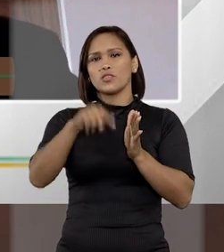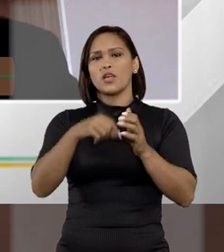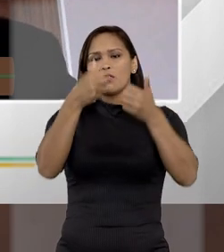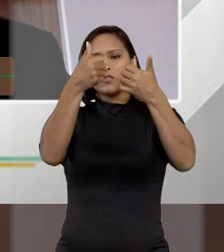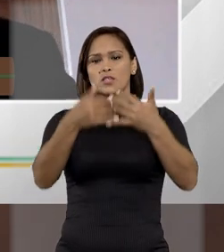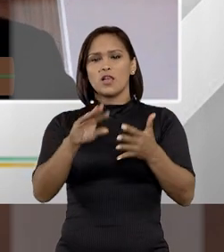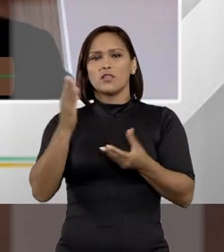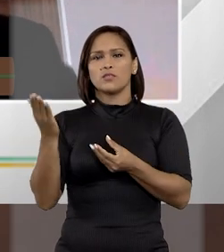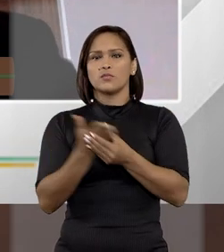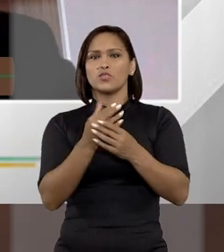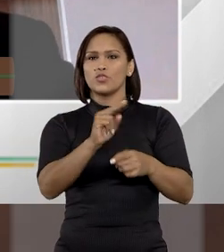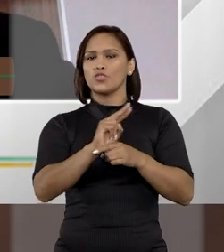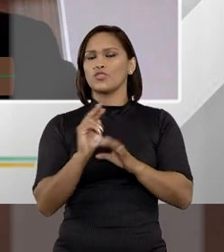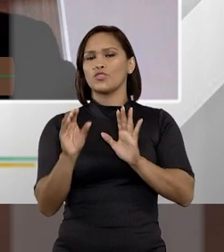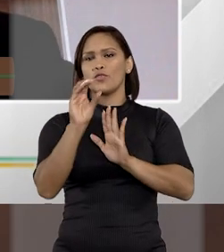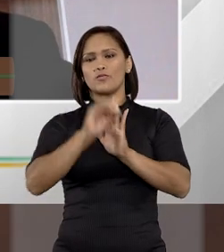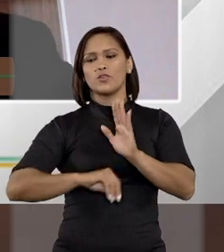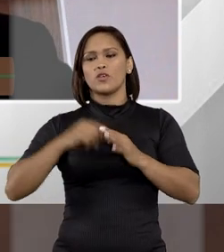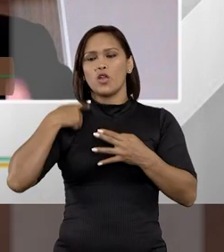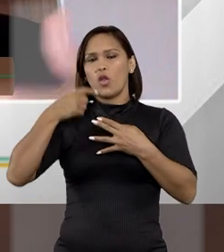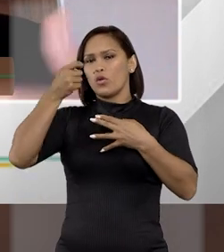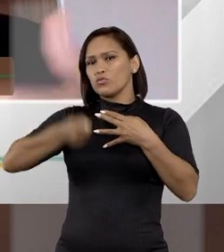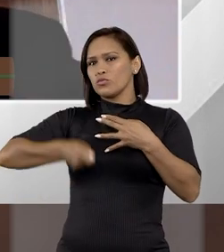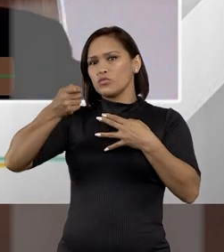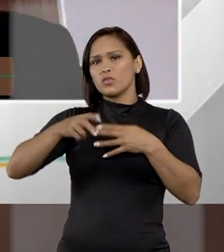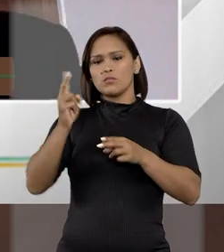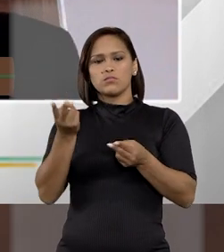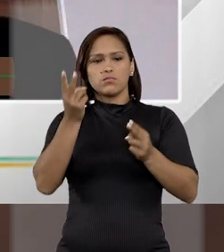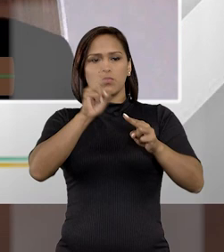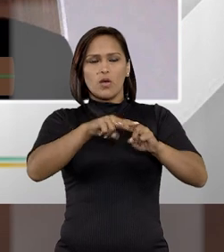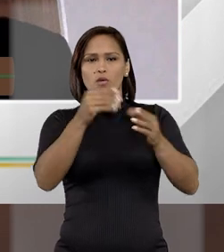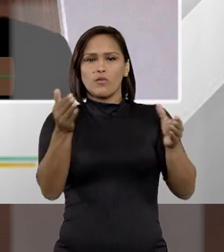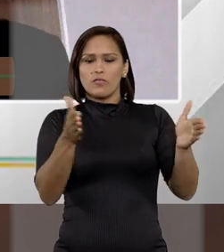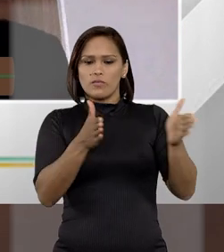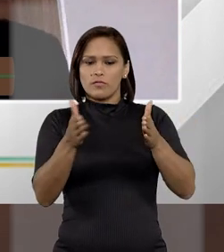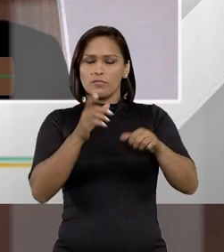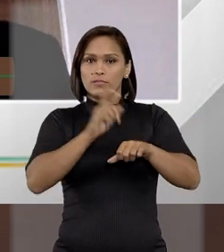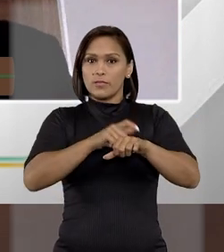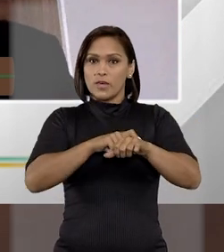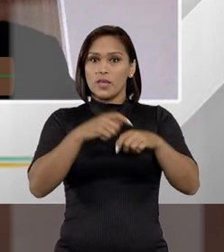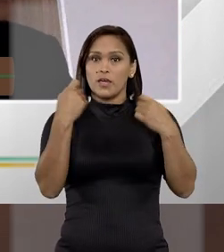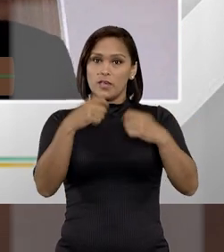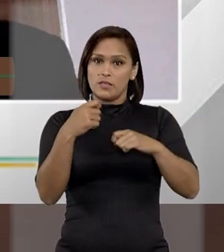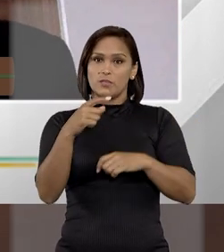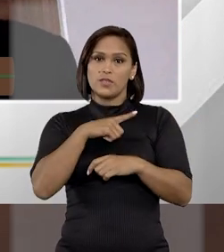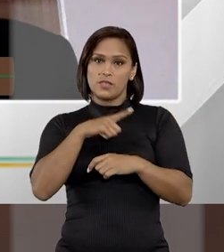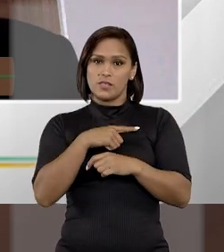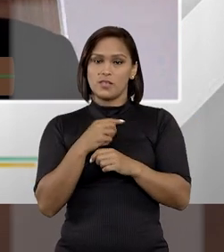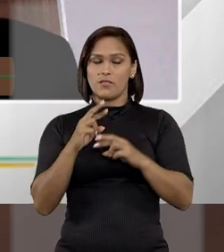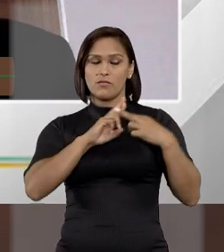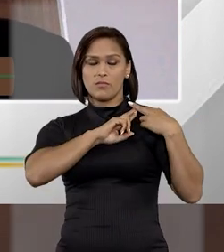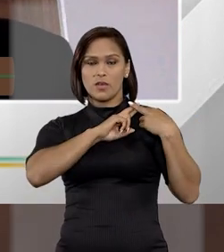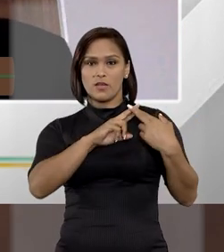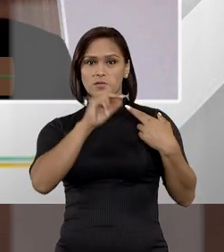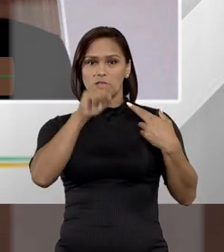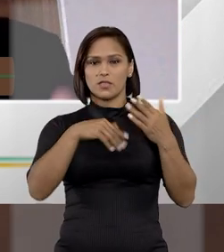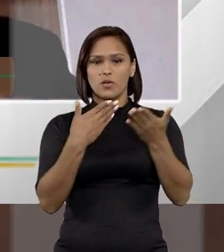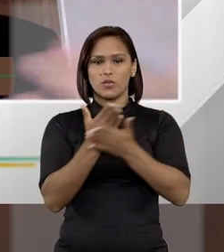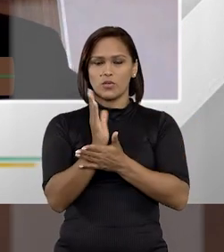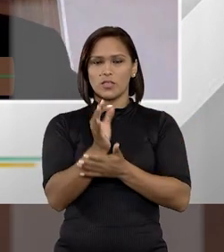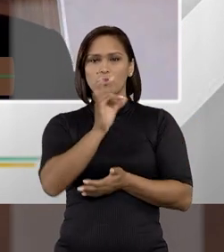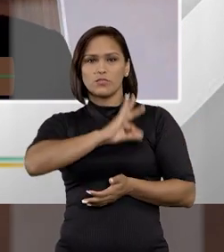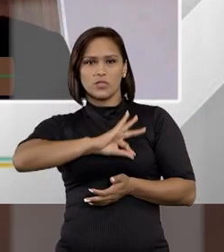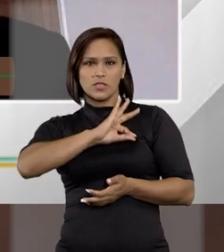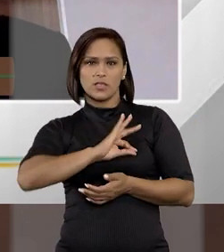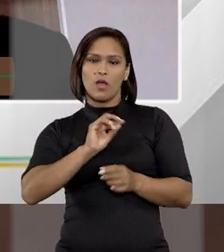uma decretação dessa medida de ofício. O juiz não poderia, então, decretar uma prisão preventiva de ofício, ele dependeria de uma representação da